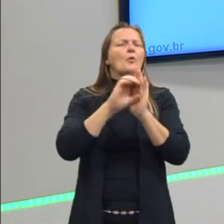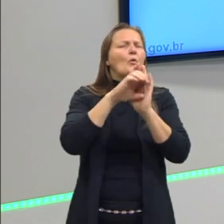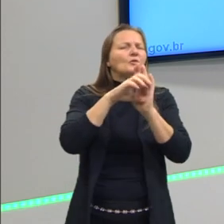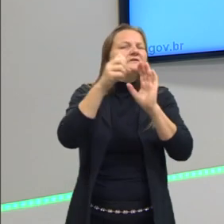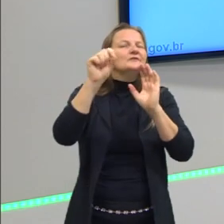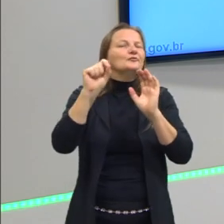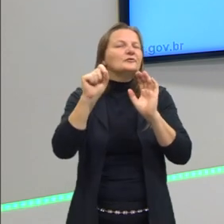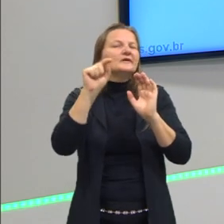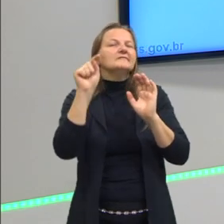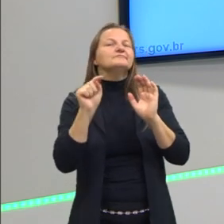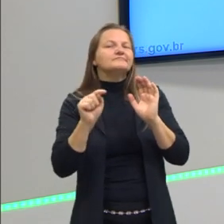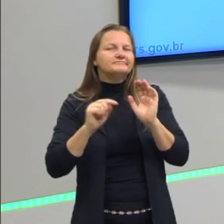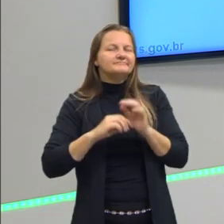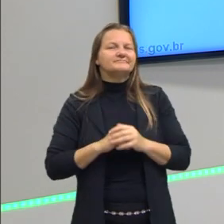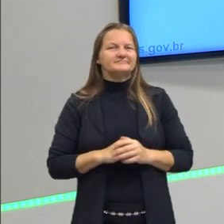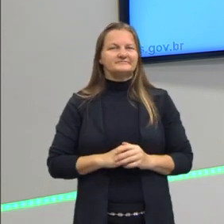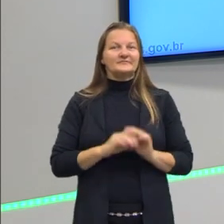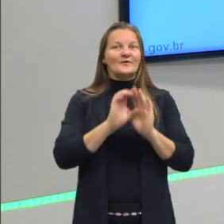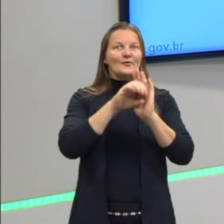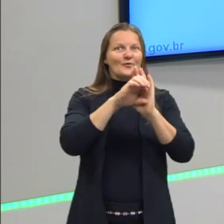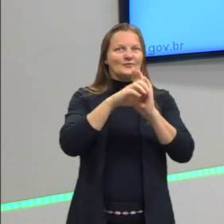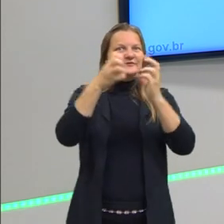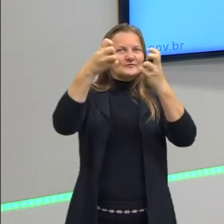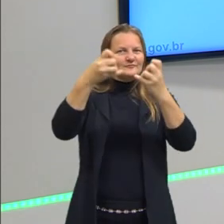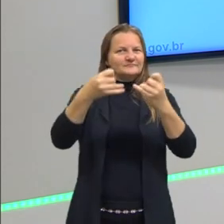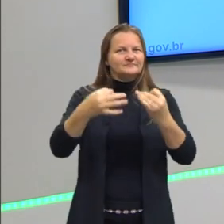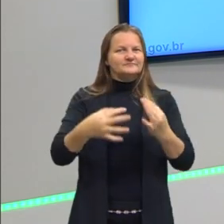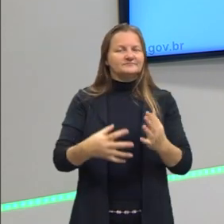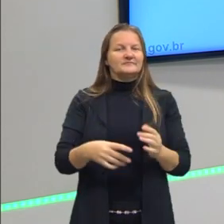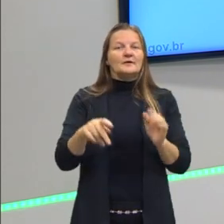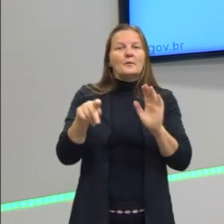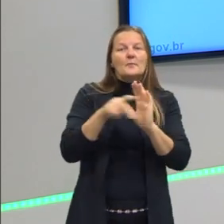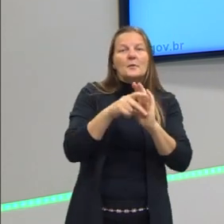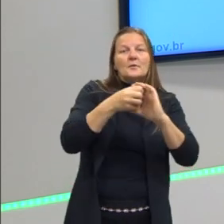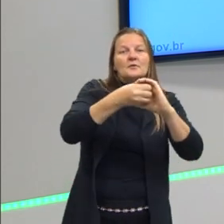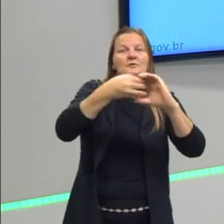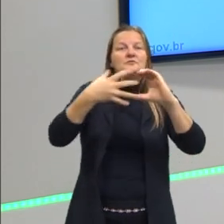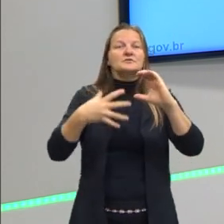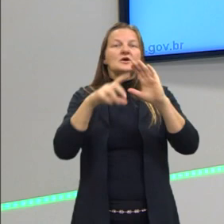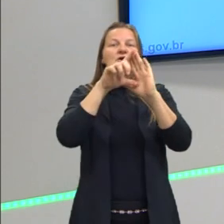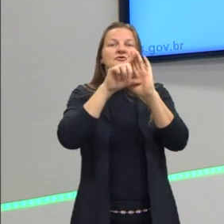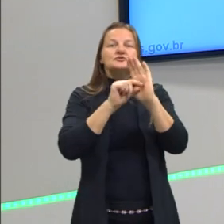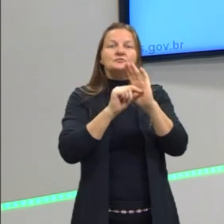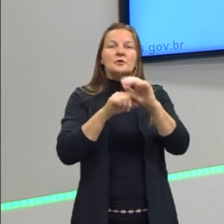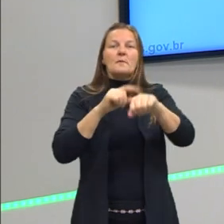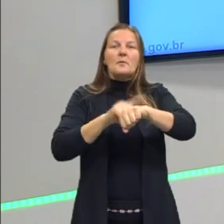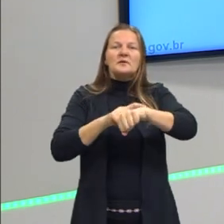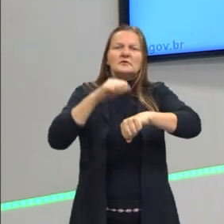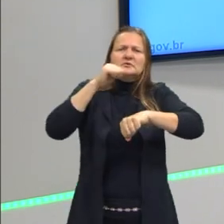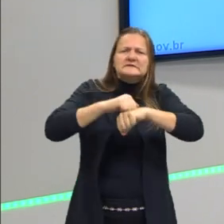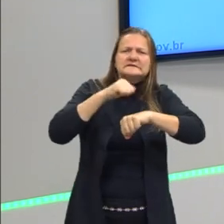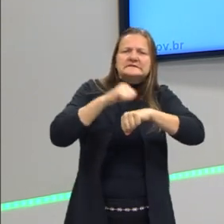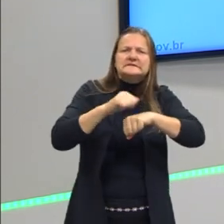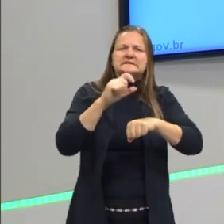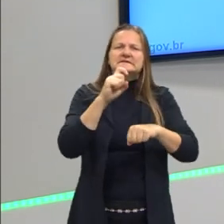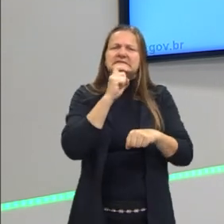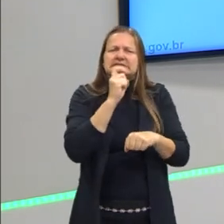si, né? A gente não entende o conceito em si, mas é a propriedade que diminui o ponto de congelamento